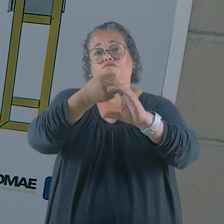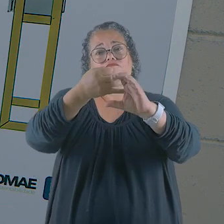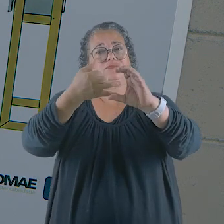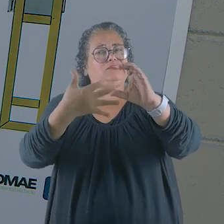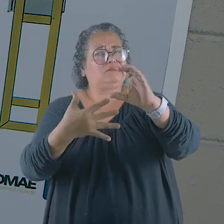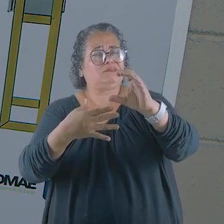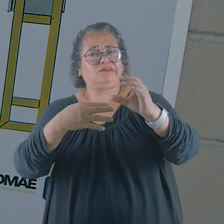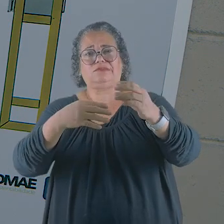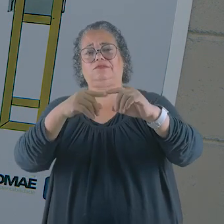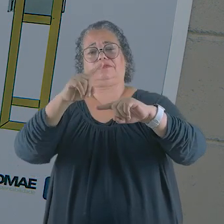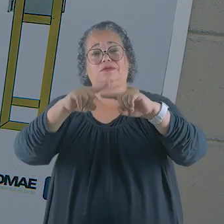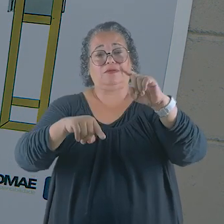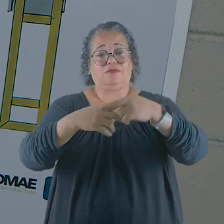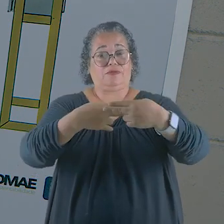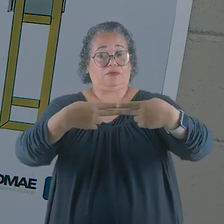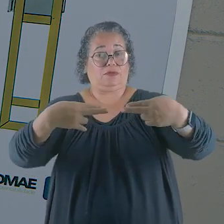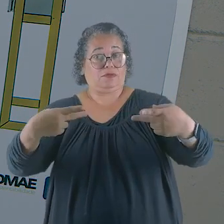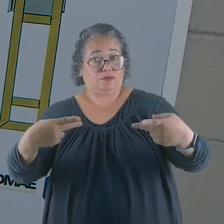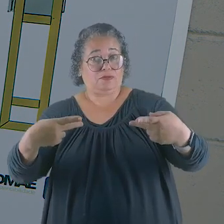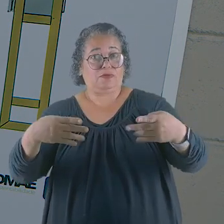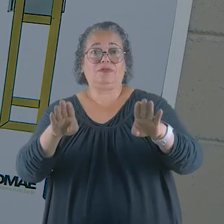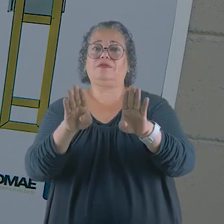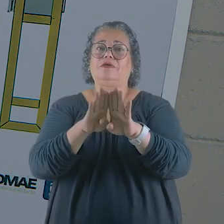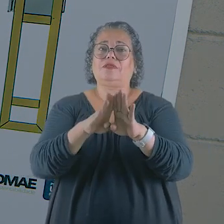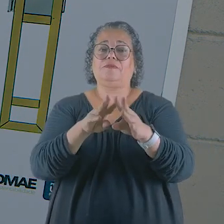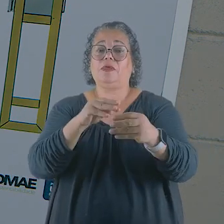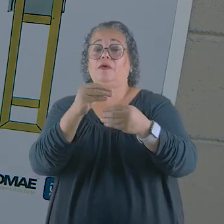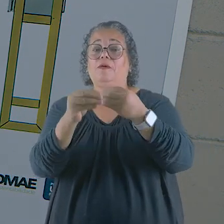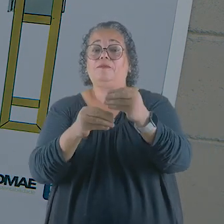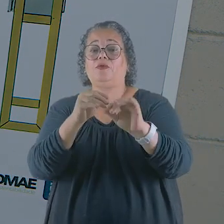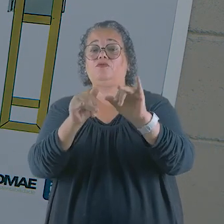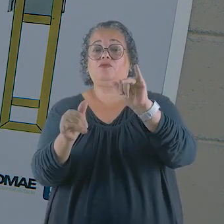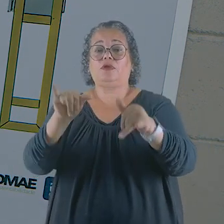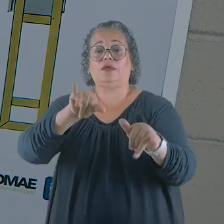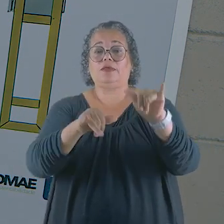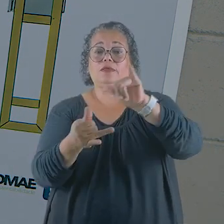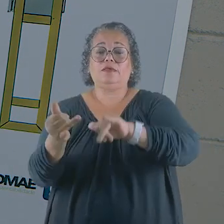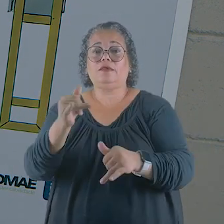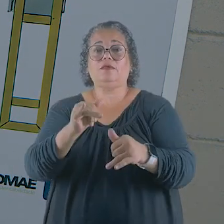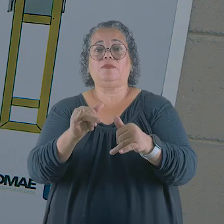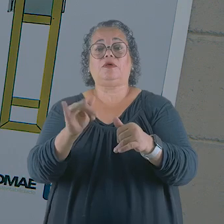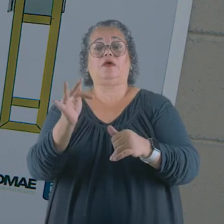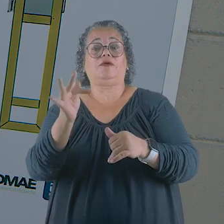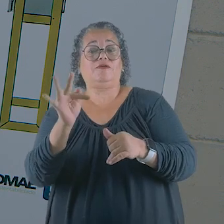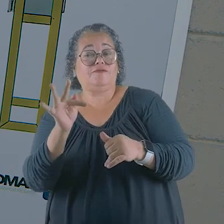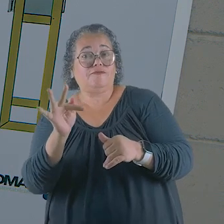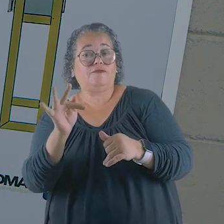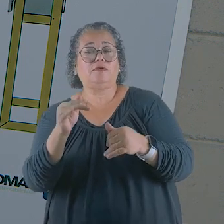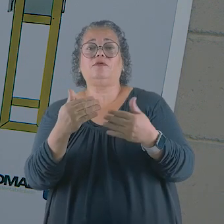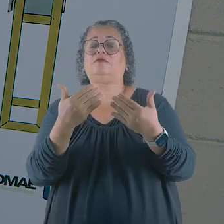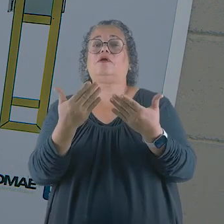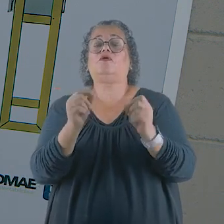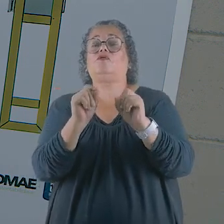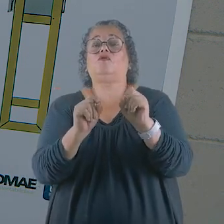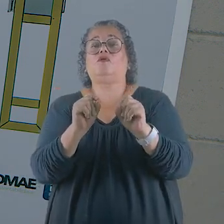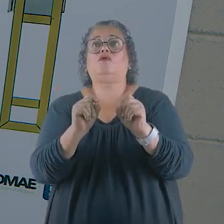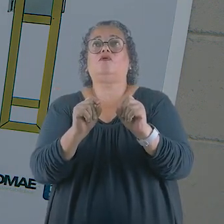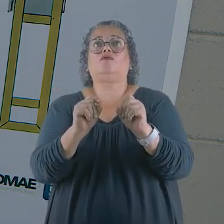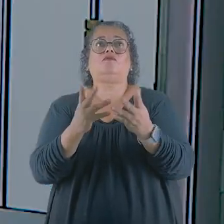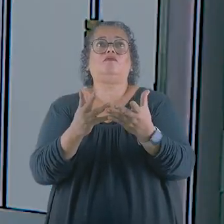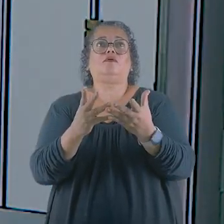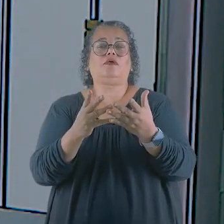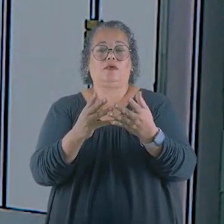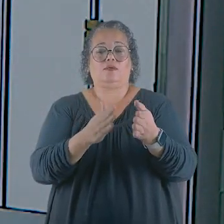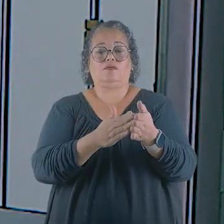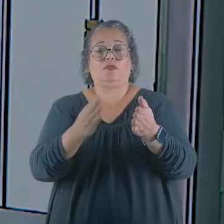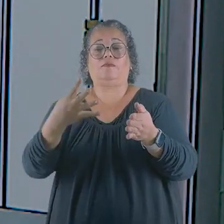quantidades dos produtos e também a sua composição química e física, nós partimos